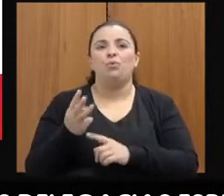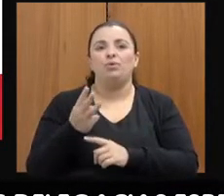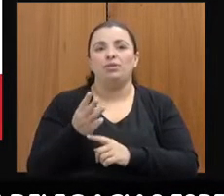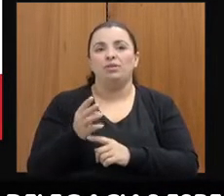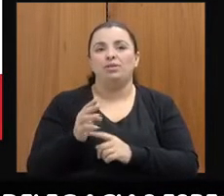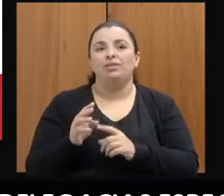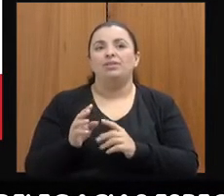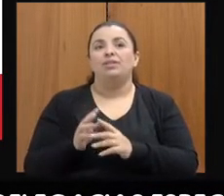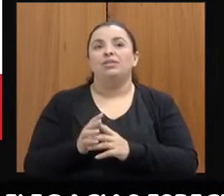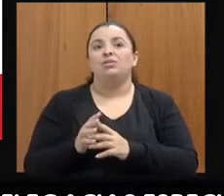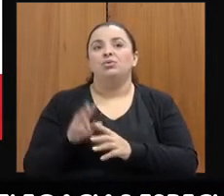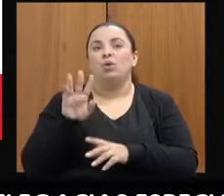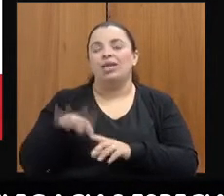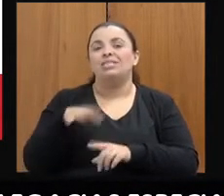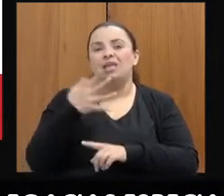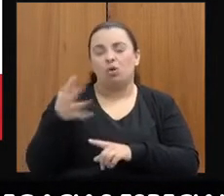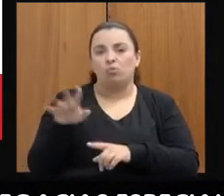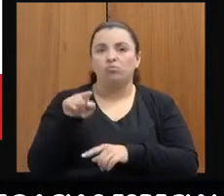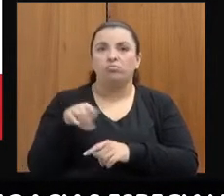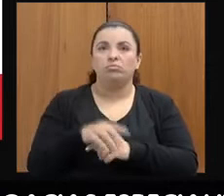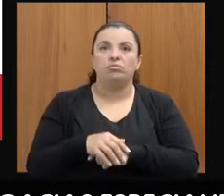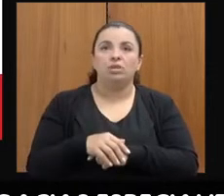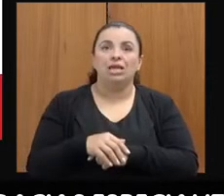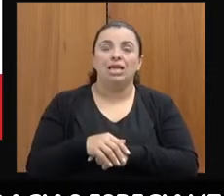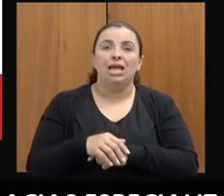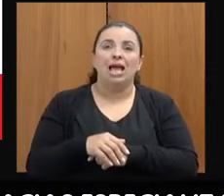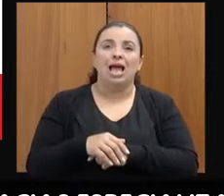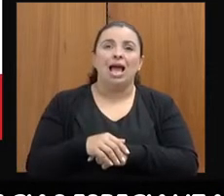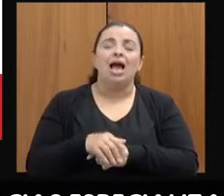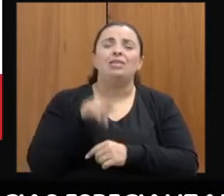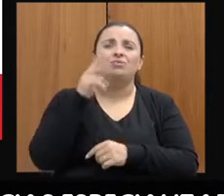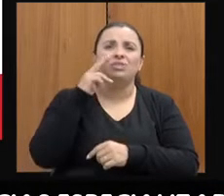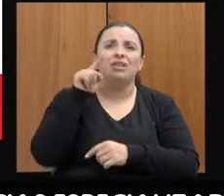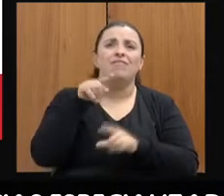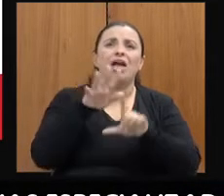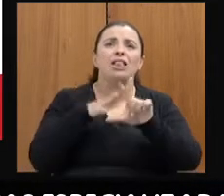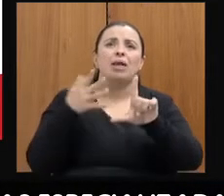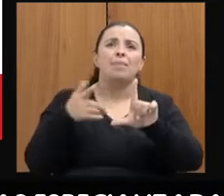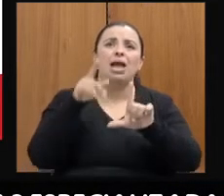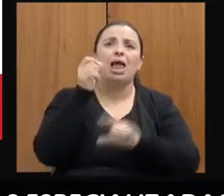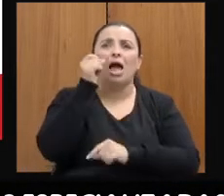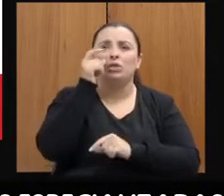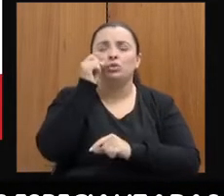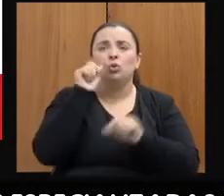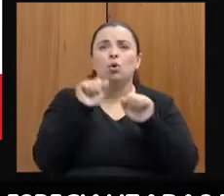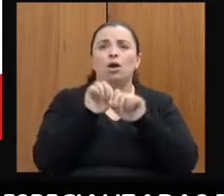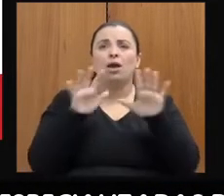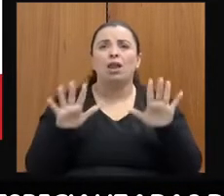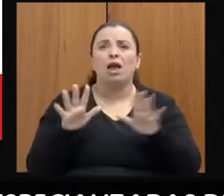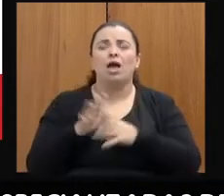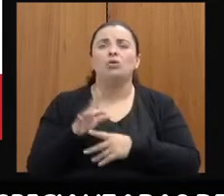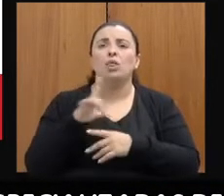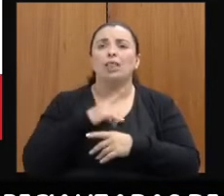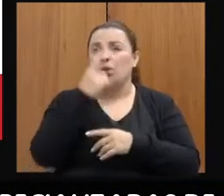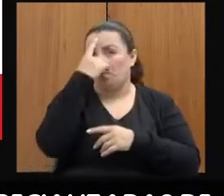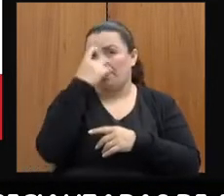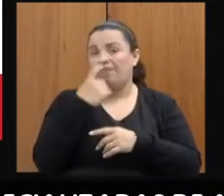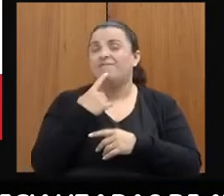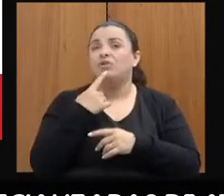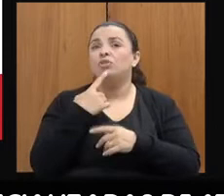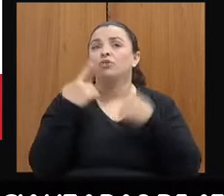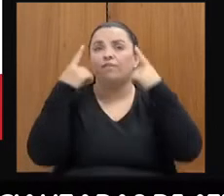duas tabelas em uma. Se vocês verem, a primeira parte ali, que é azul claro, ali eu tenho perfil de violência